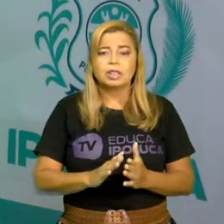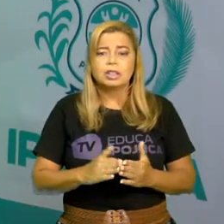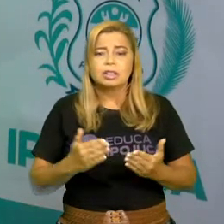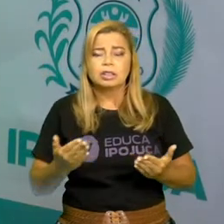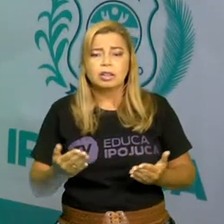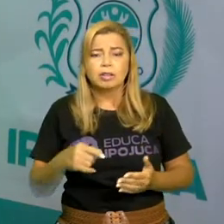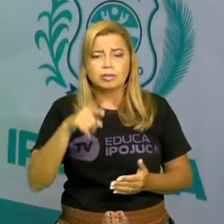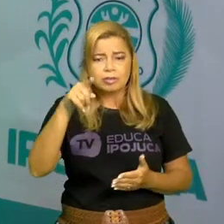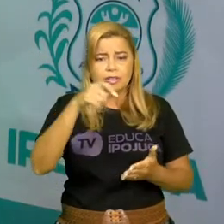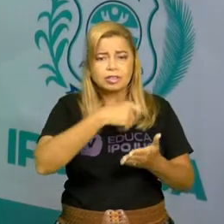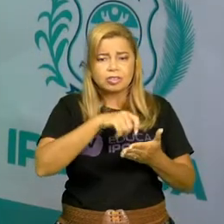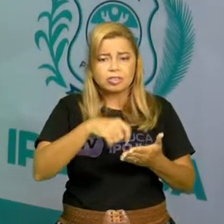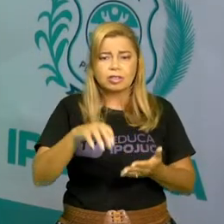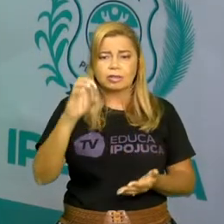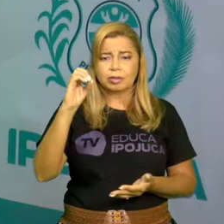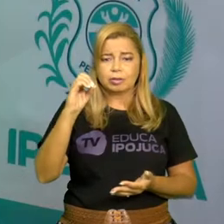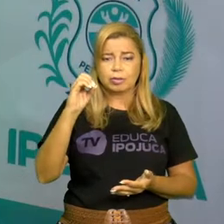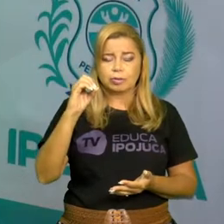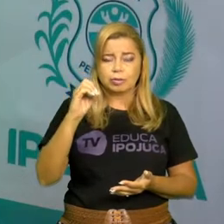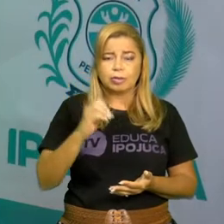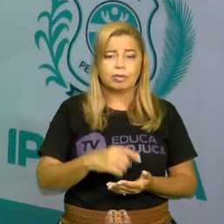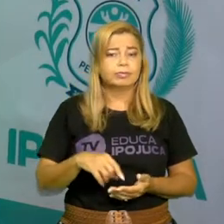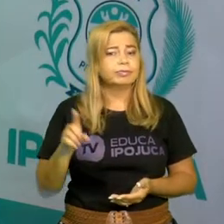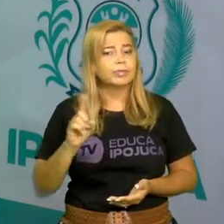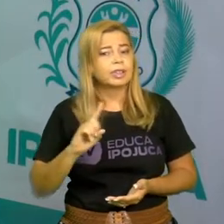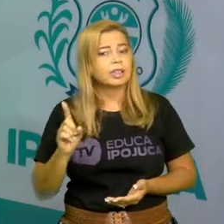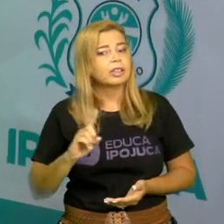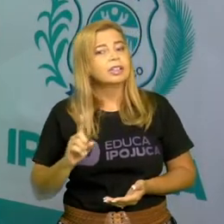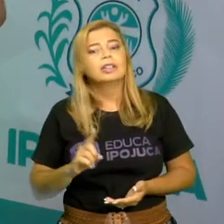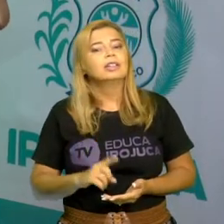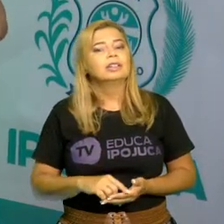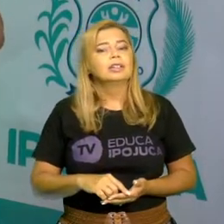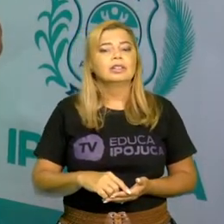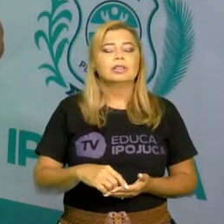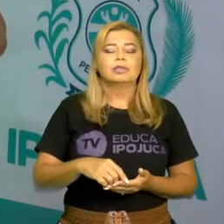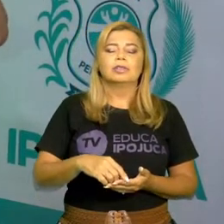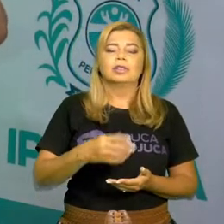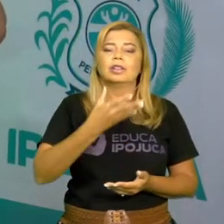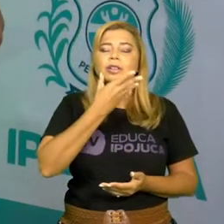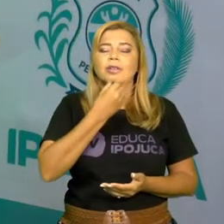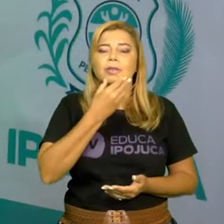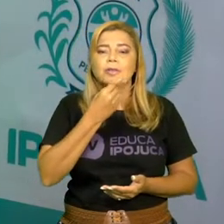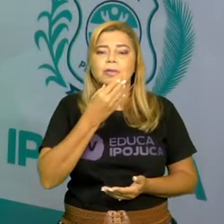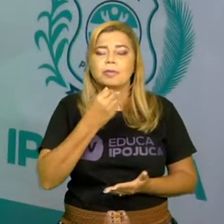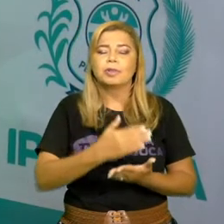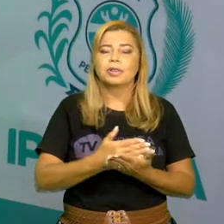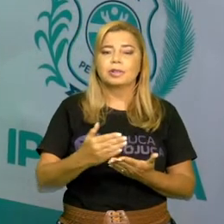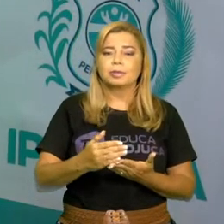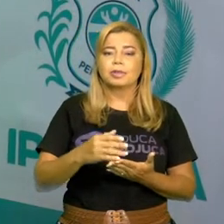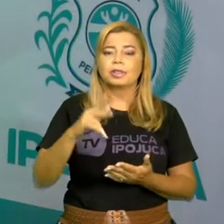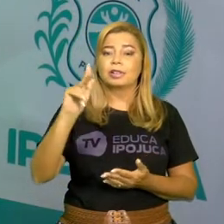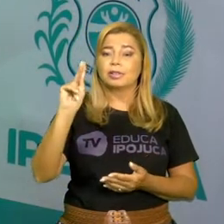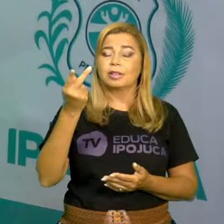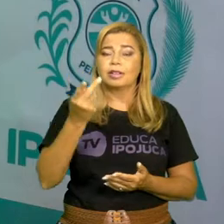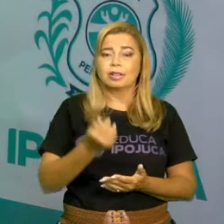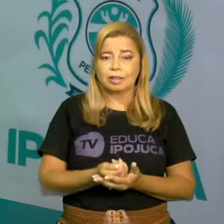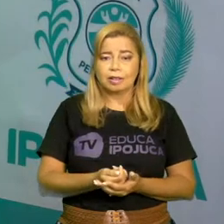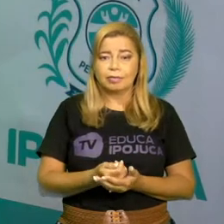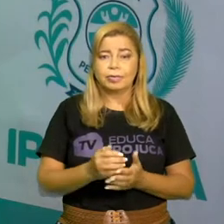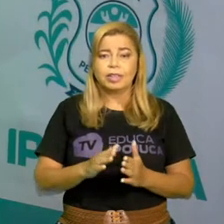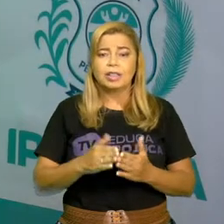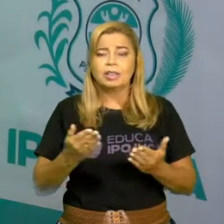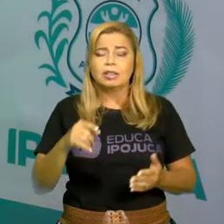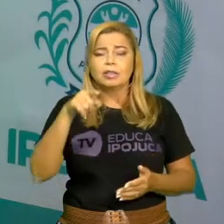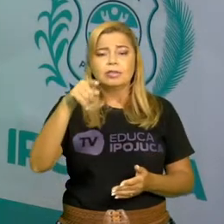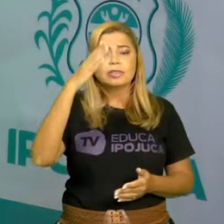Mas quando você começa a entender a grafia das palavras, como eu falei na aula passada, que o dicionário é